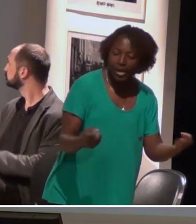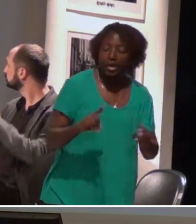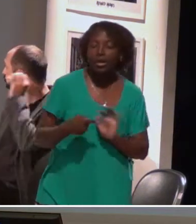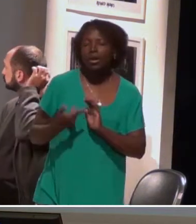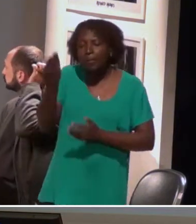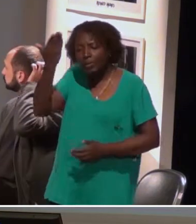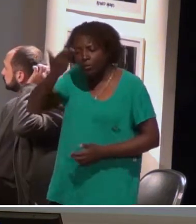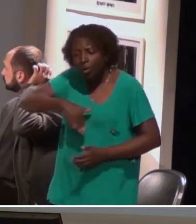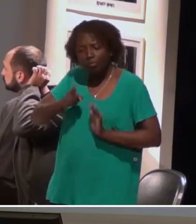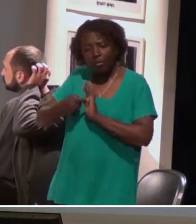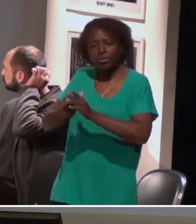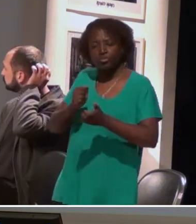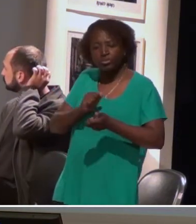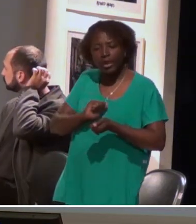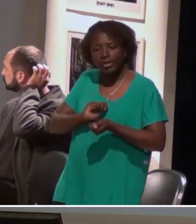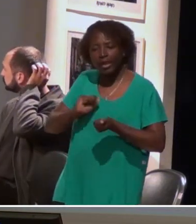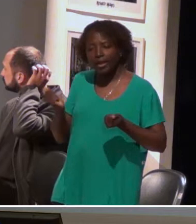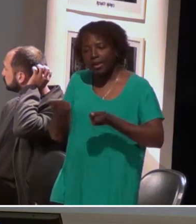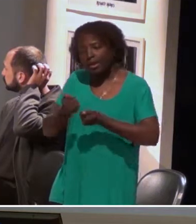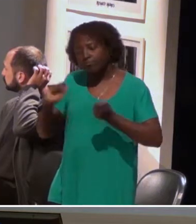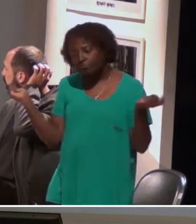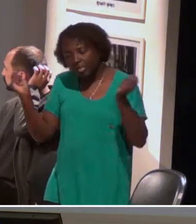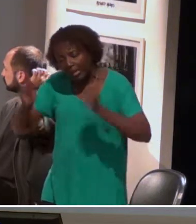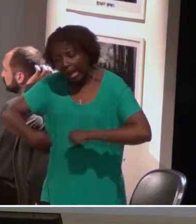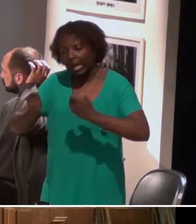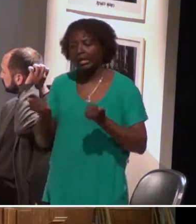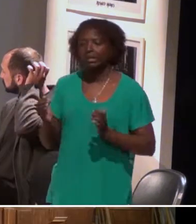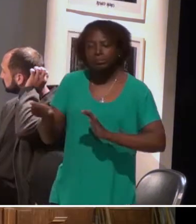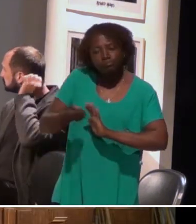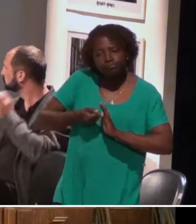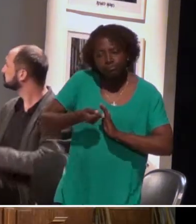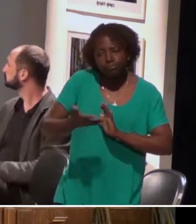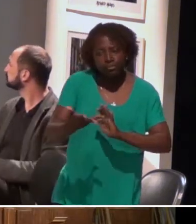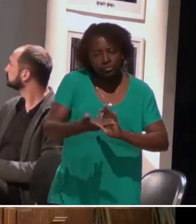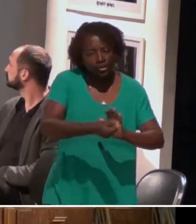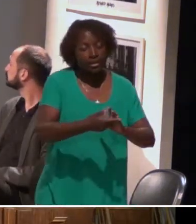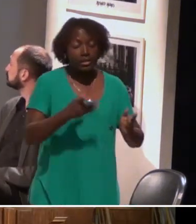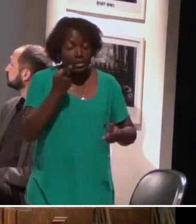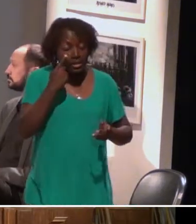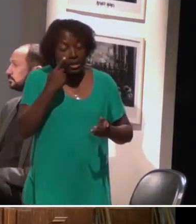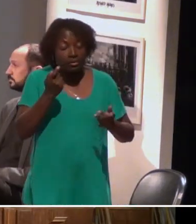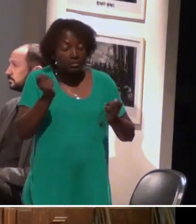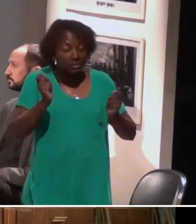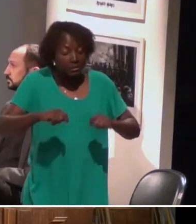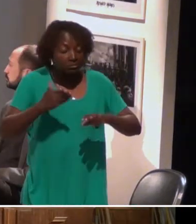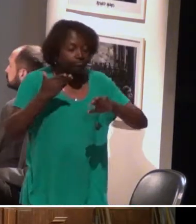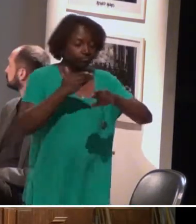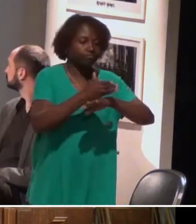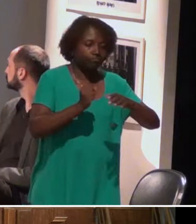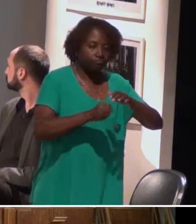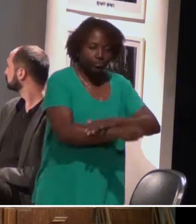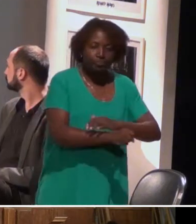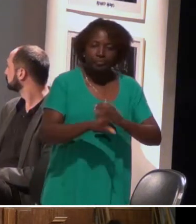fluência dele e outras habilidades, dependendo da área escolhida, e aí ele está apto ou não. Então, só para mostrar para vocês,